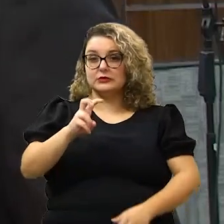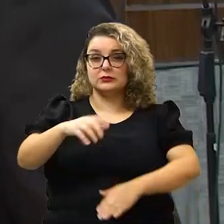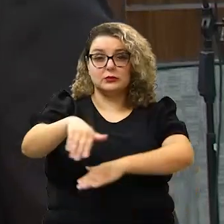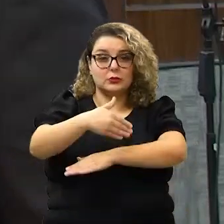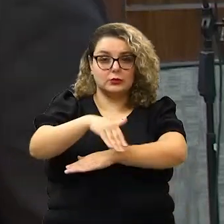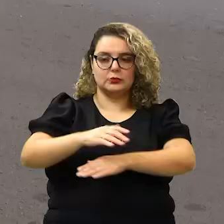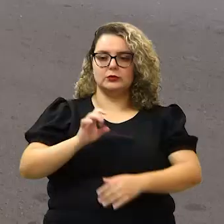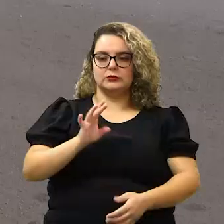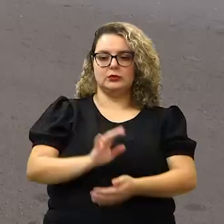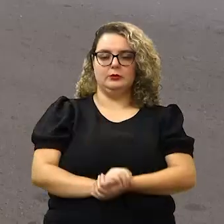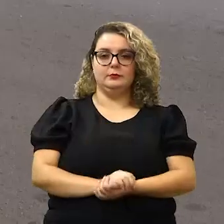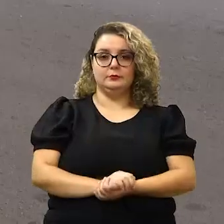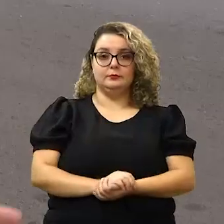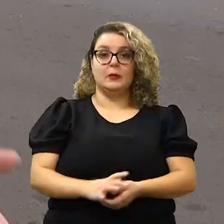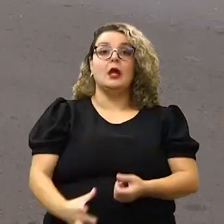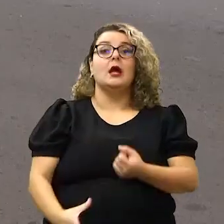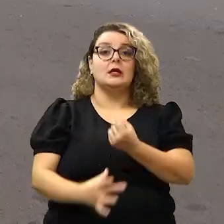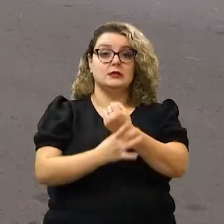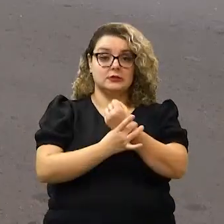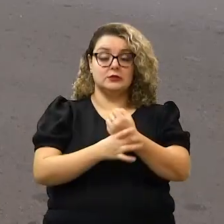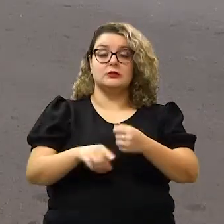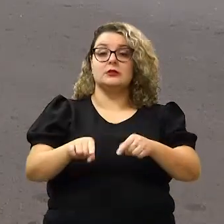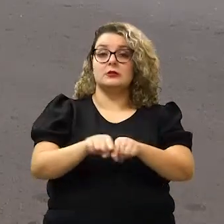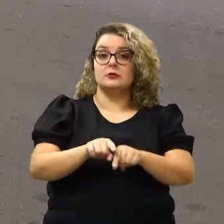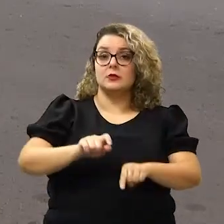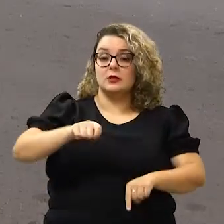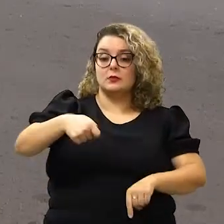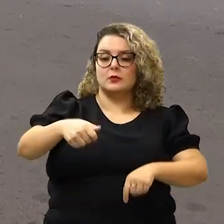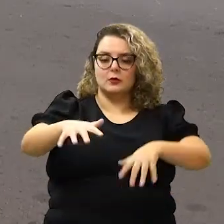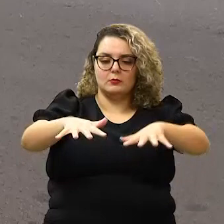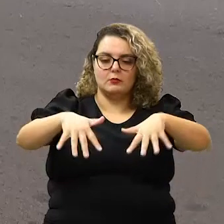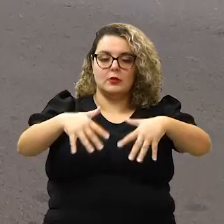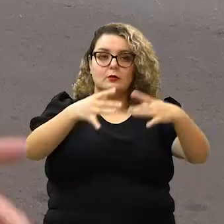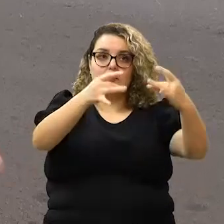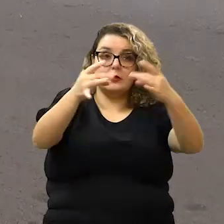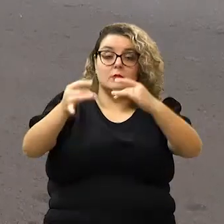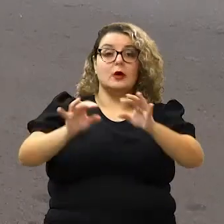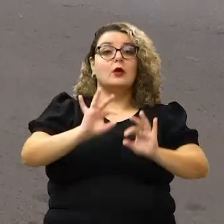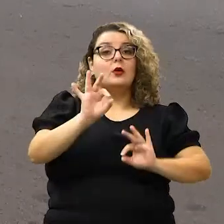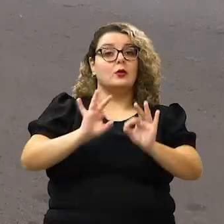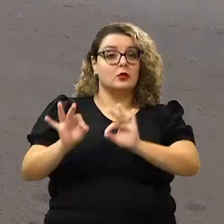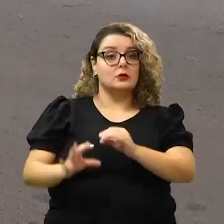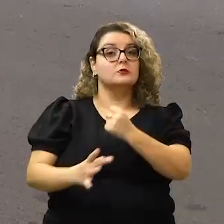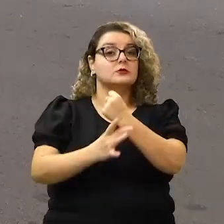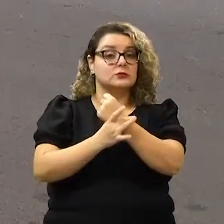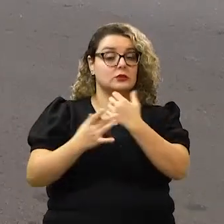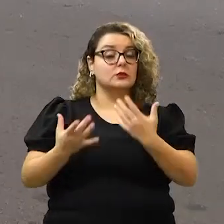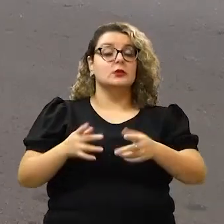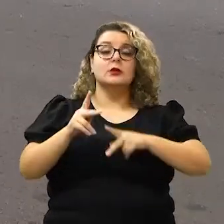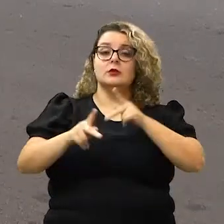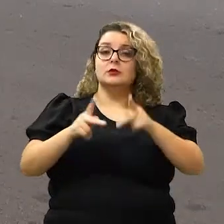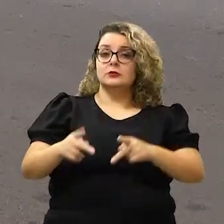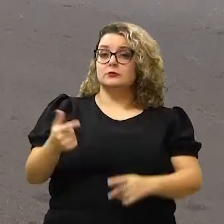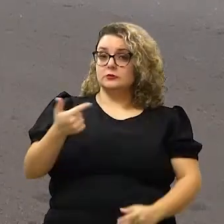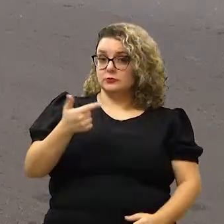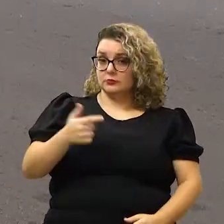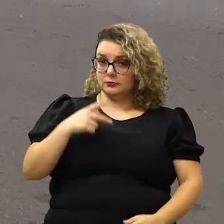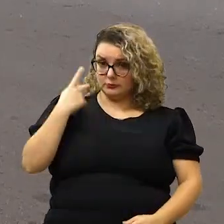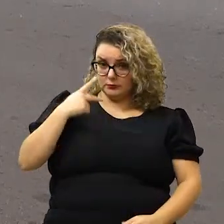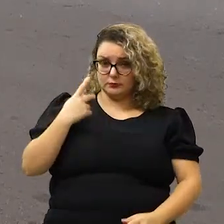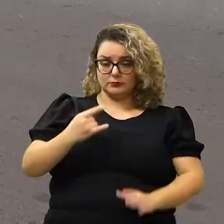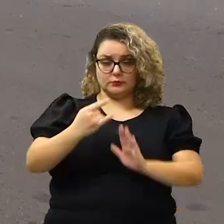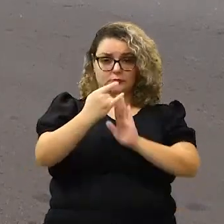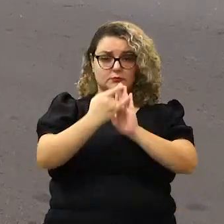somente. Além da segurança, a sinalização traz orientação e organização para a população. Segundo o